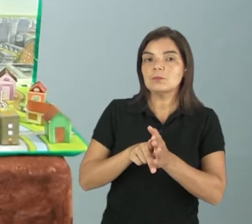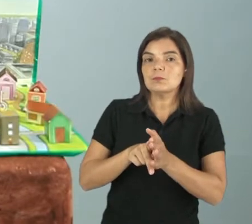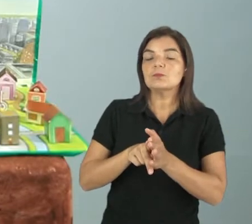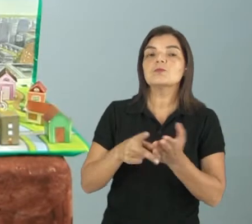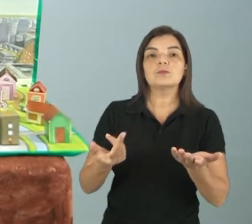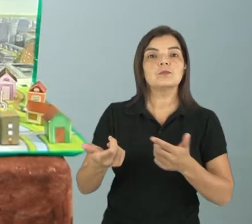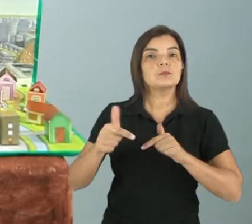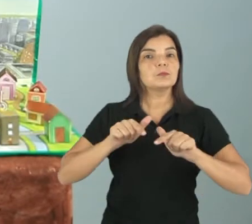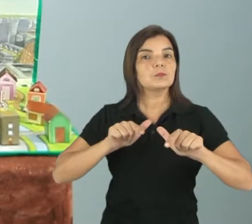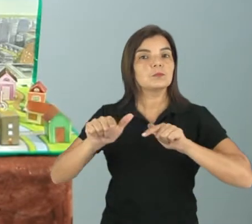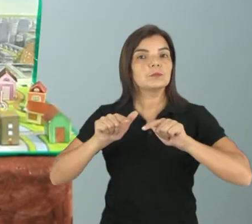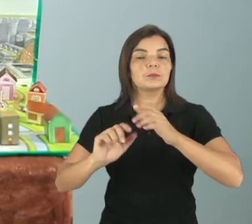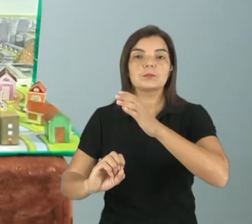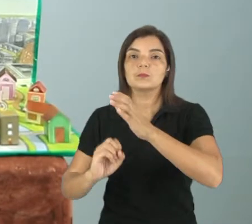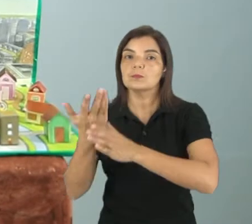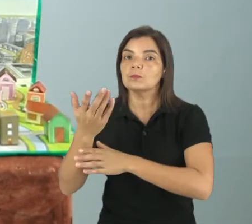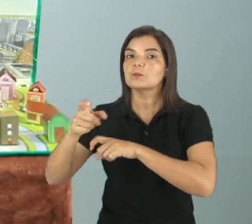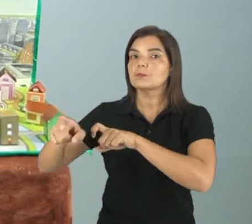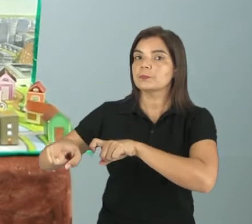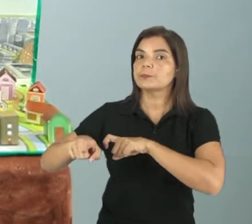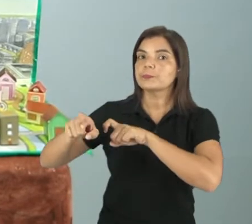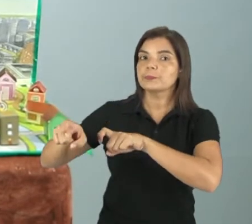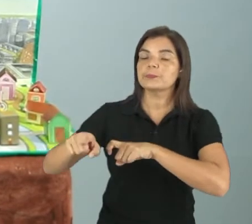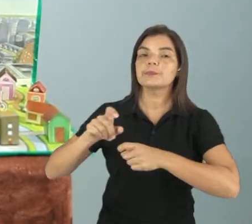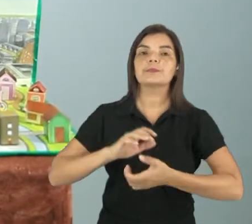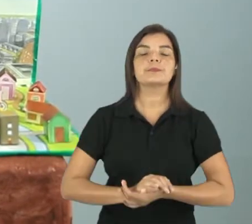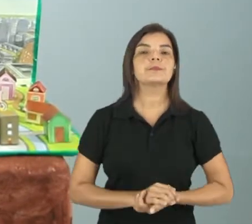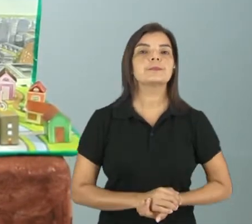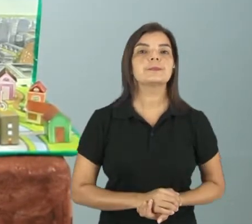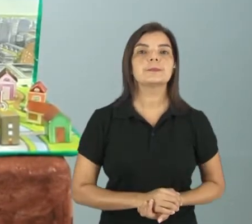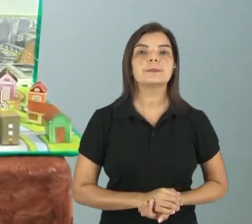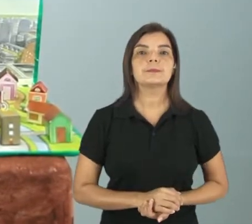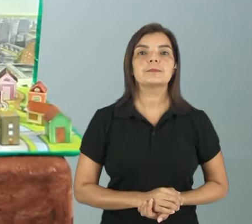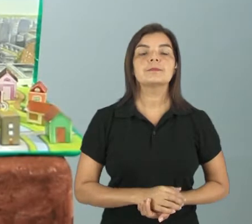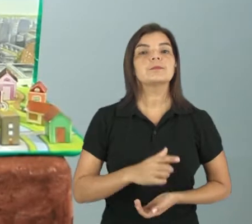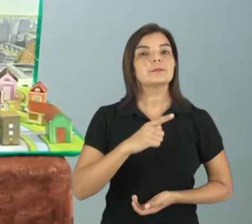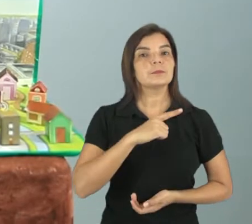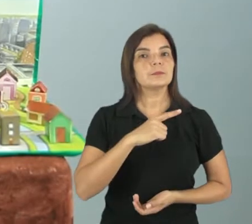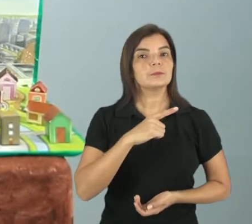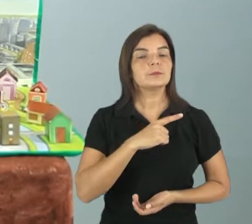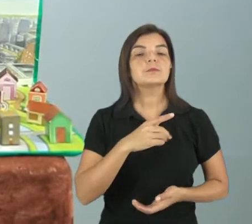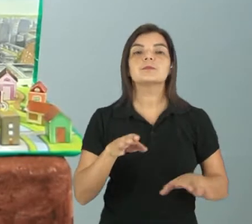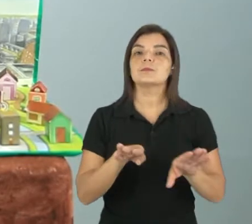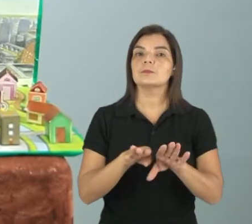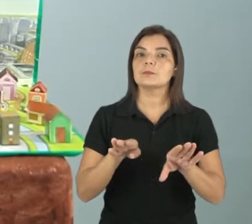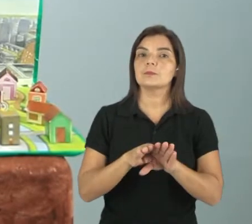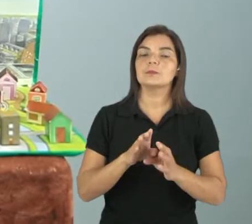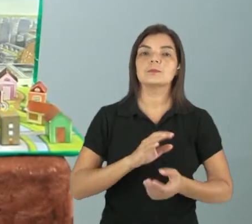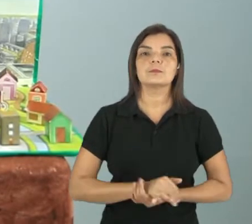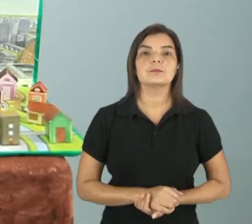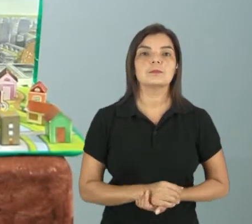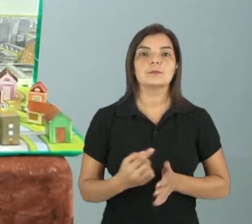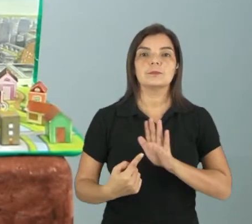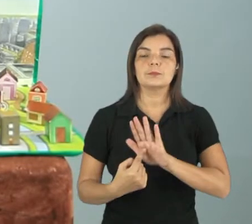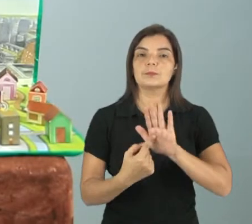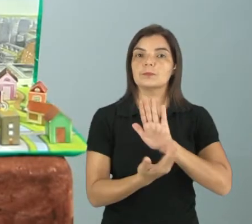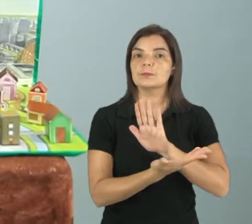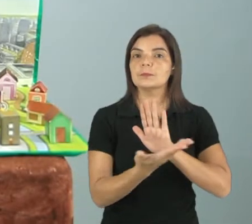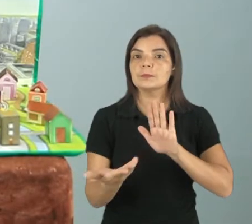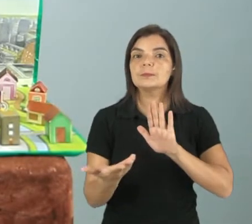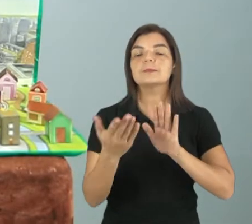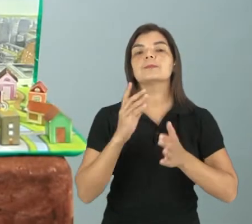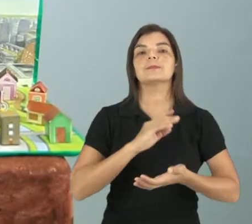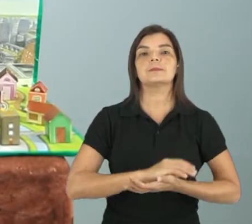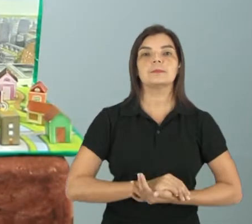são, é um trabalho que é realizado no campo, isso mesmo. E temos aqui, vou mostrar a vocês,